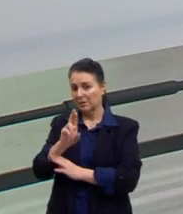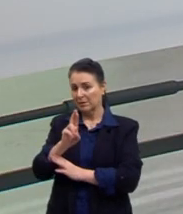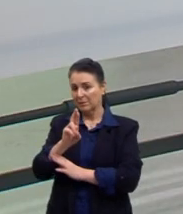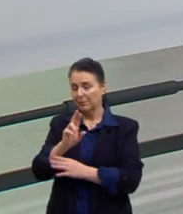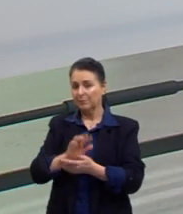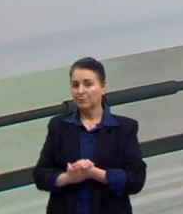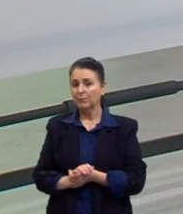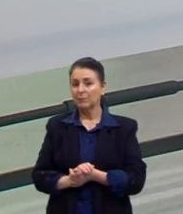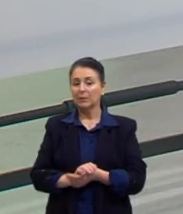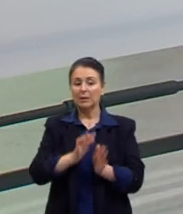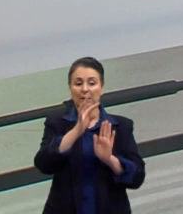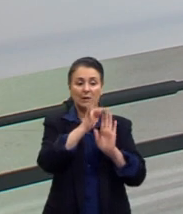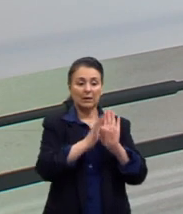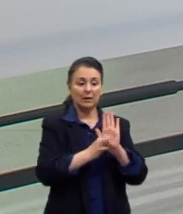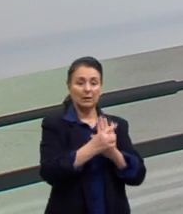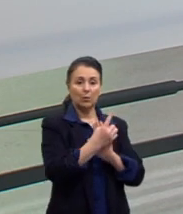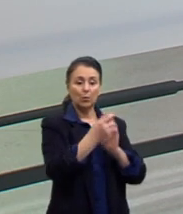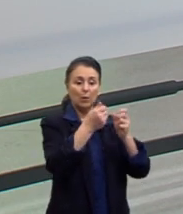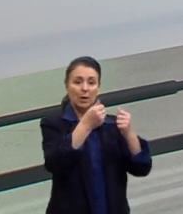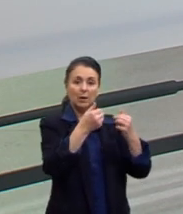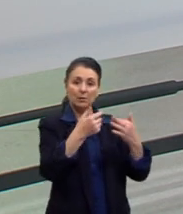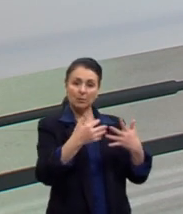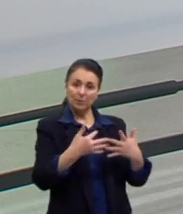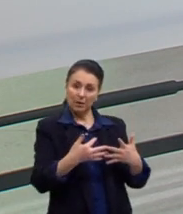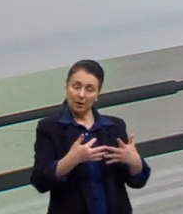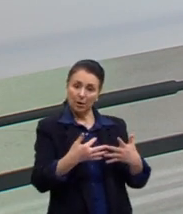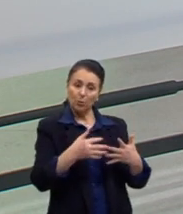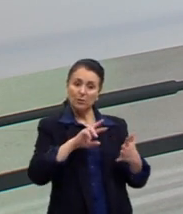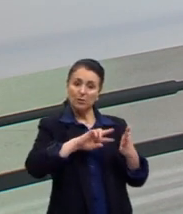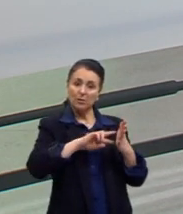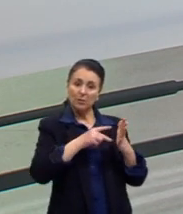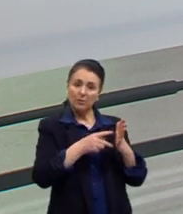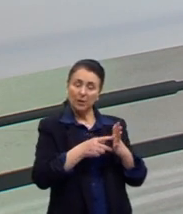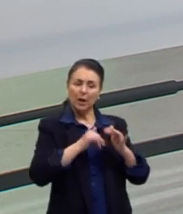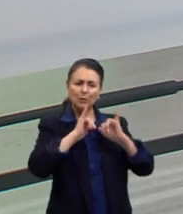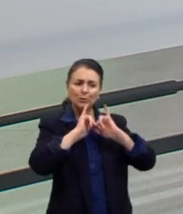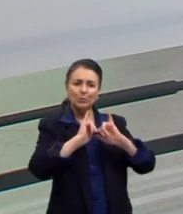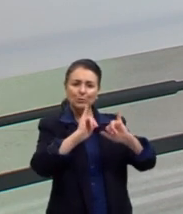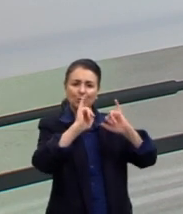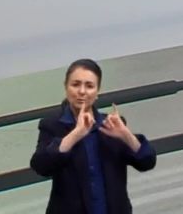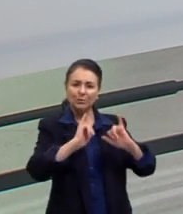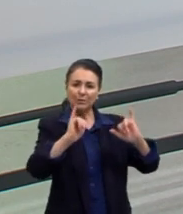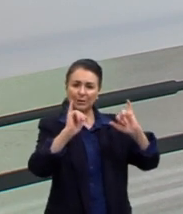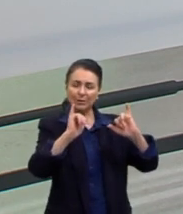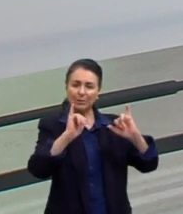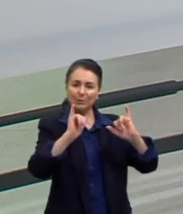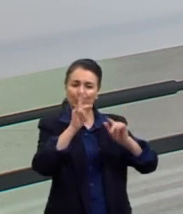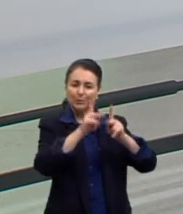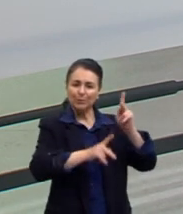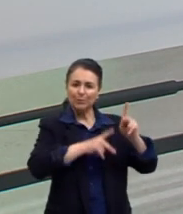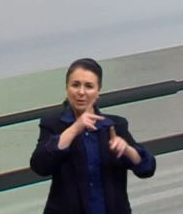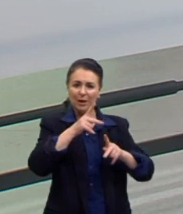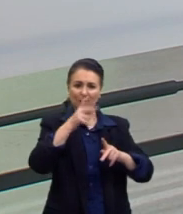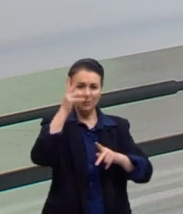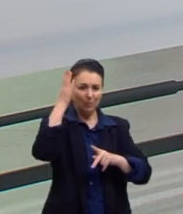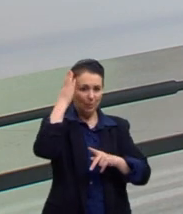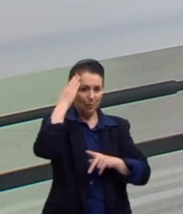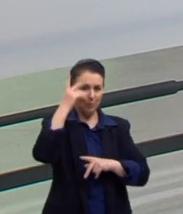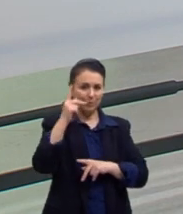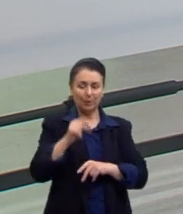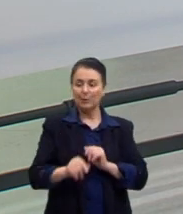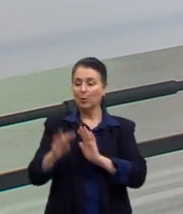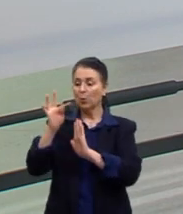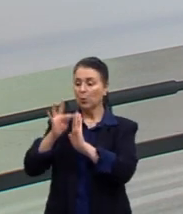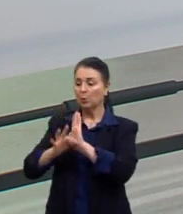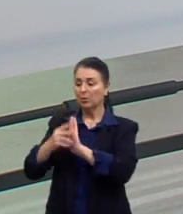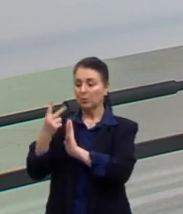O texto 1 nos explica o que são os ditados populares, os nossos provérbios. O texto 2 traz